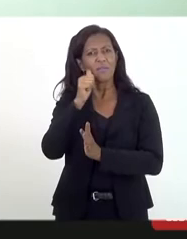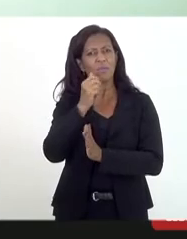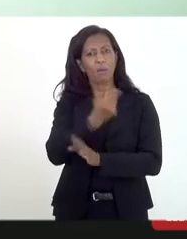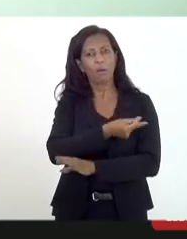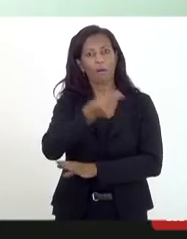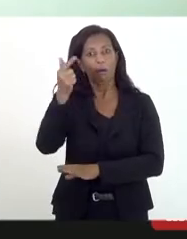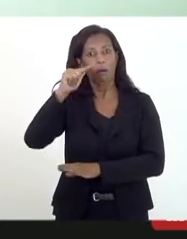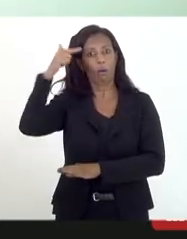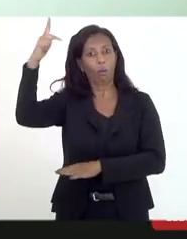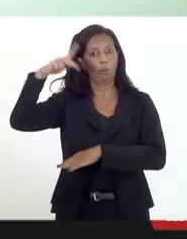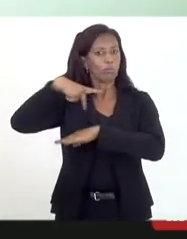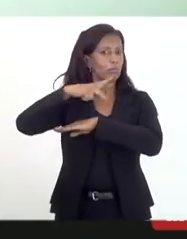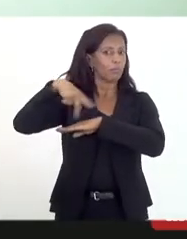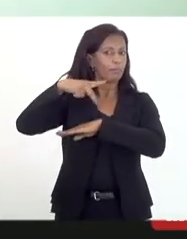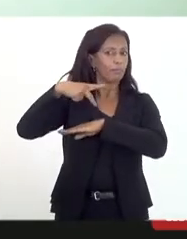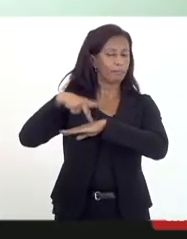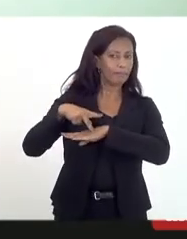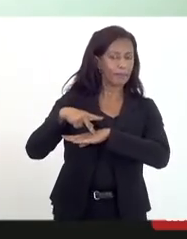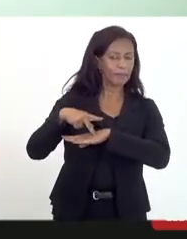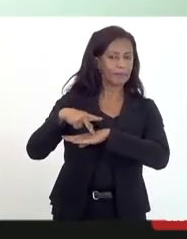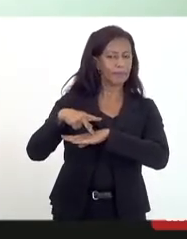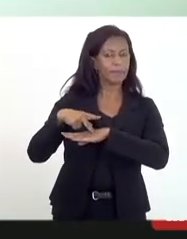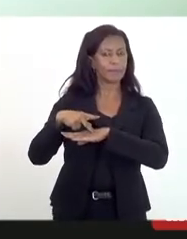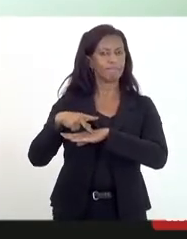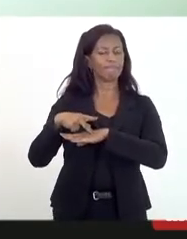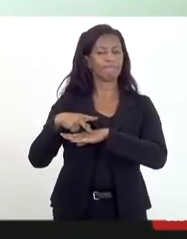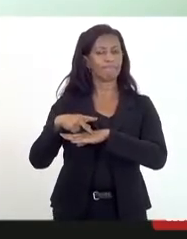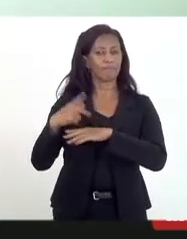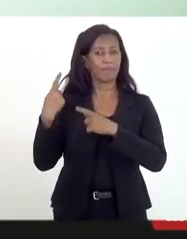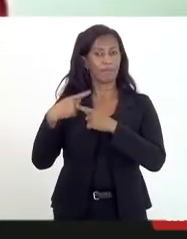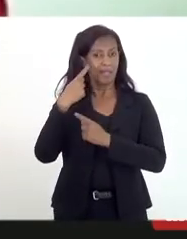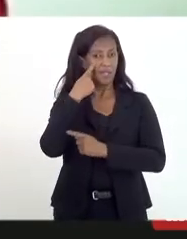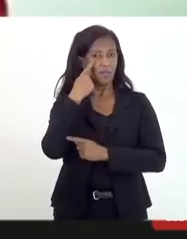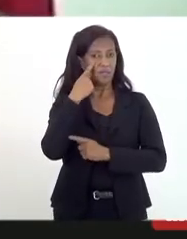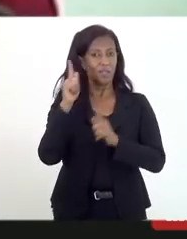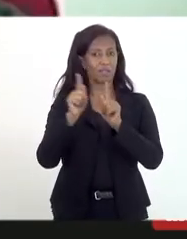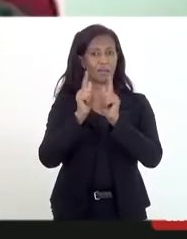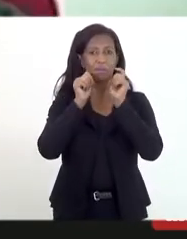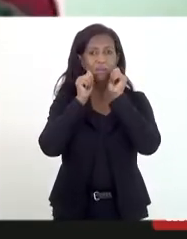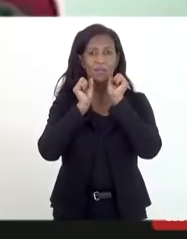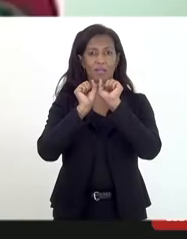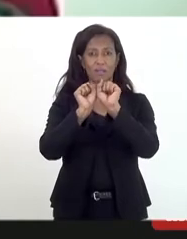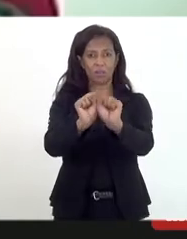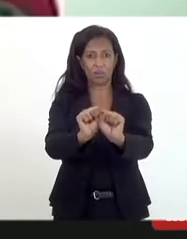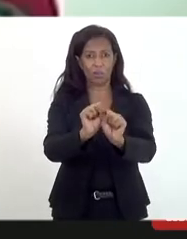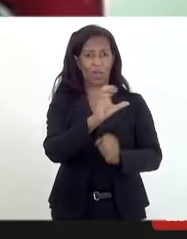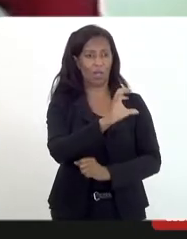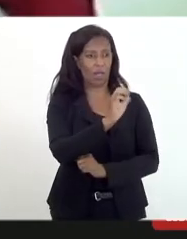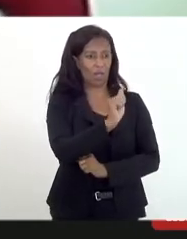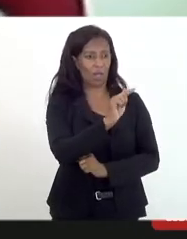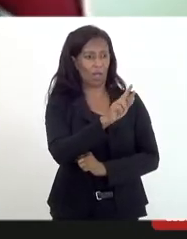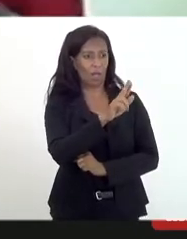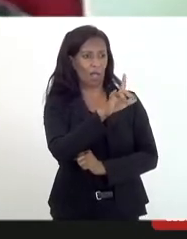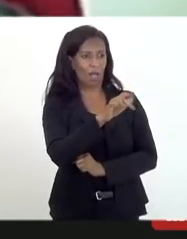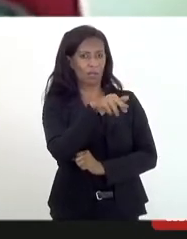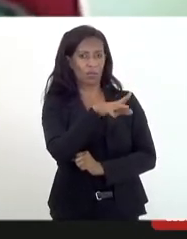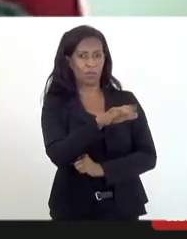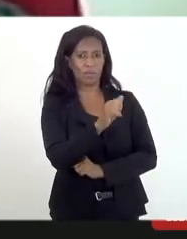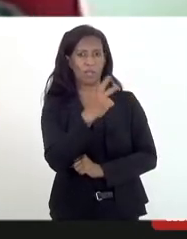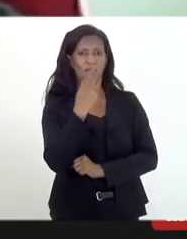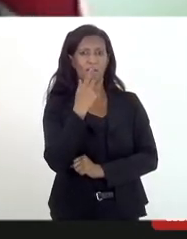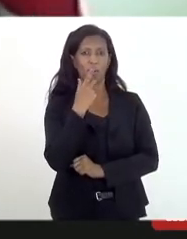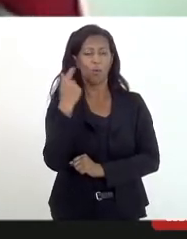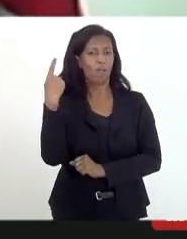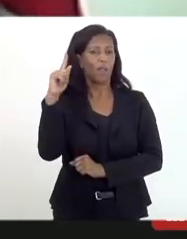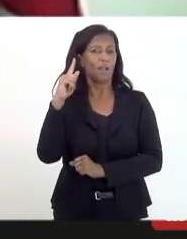Depois, posteriormente, a assessoria do deputado Carlos Mink colocou aqui que ela foi para a Suíça aproveitar